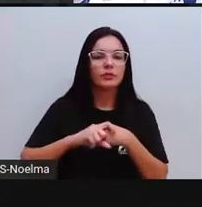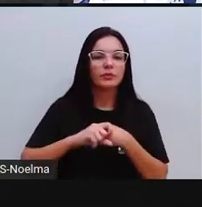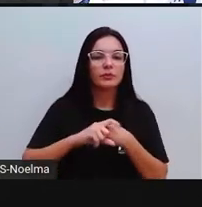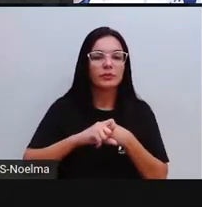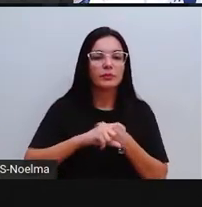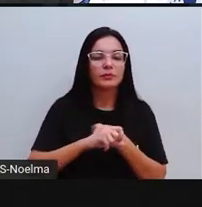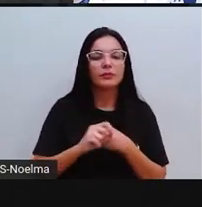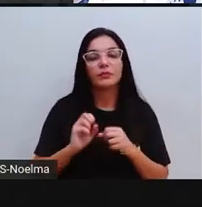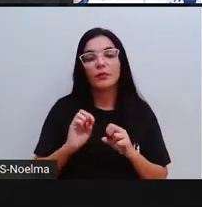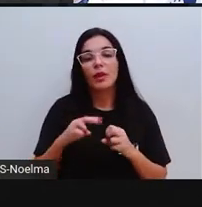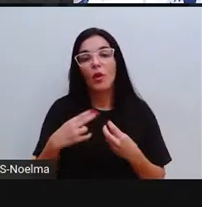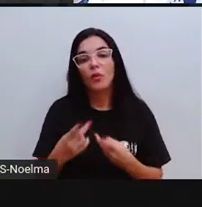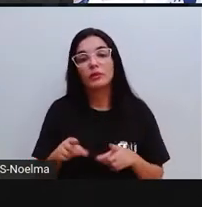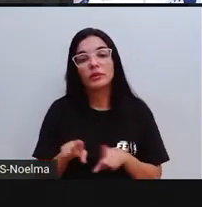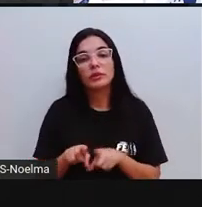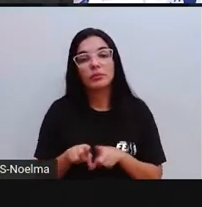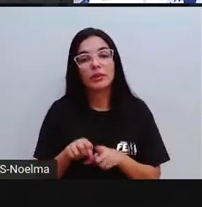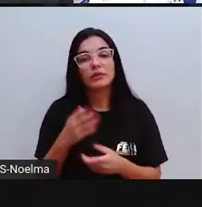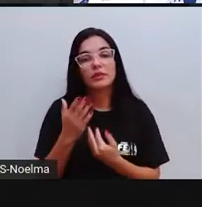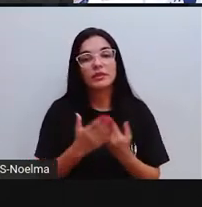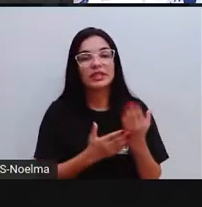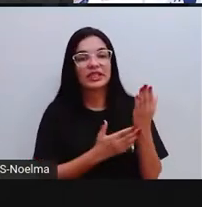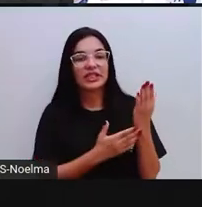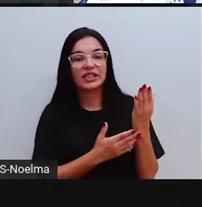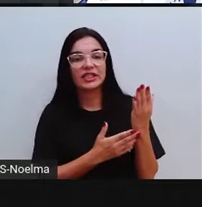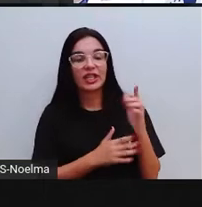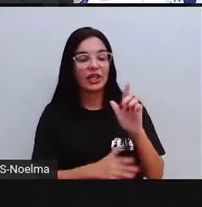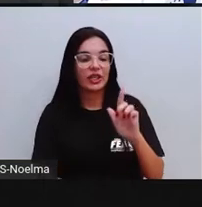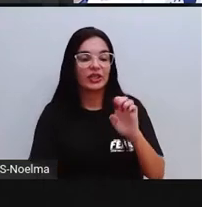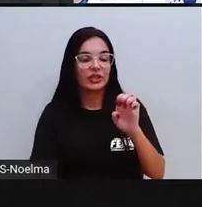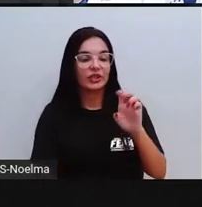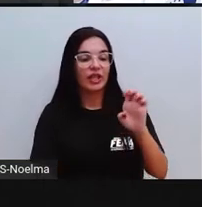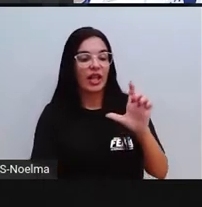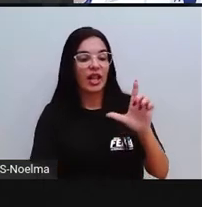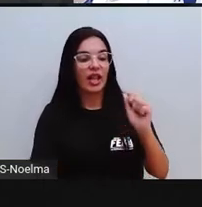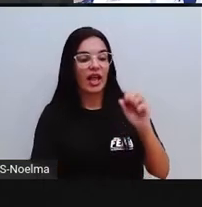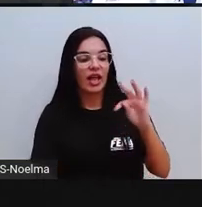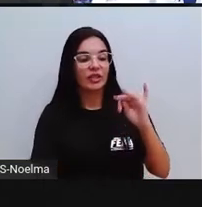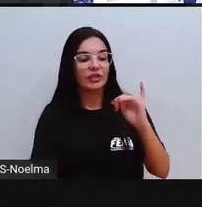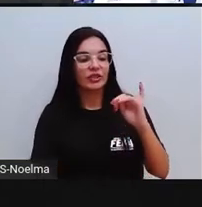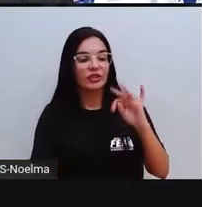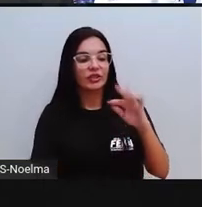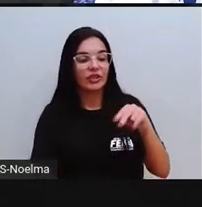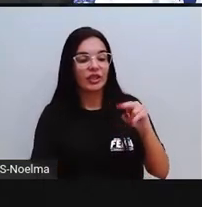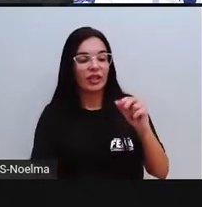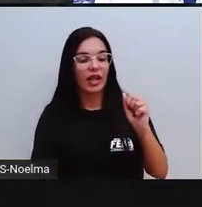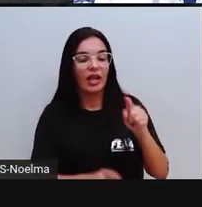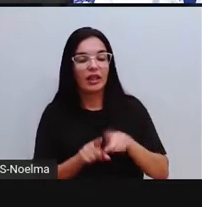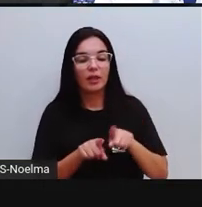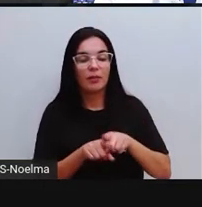G, como aí nas palavras, ó, gelatina e girafa. Tá bom?